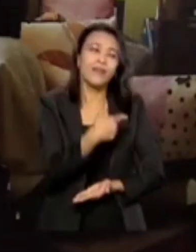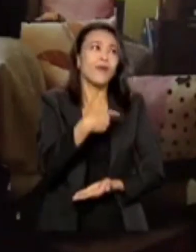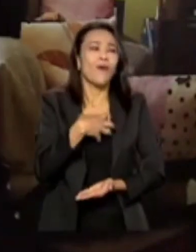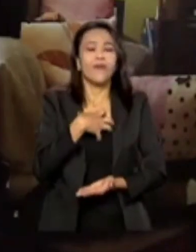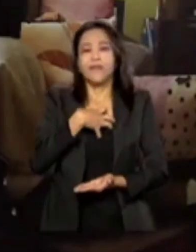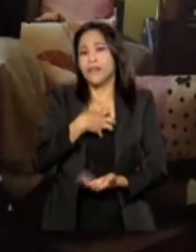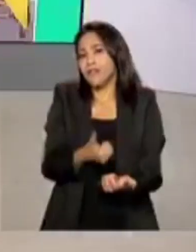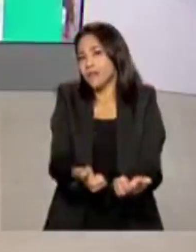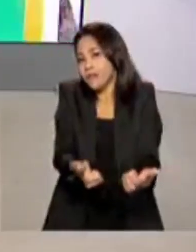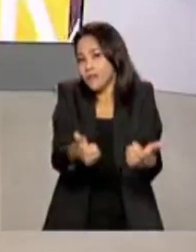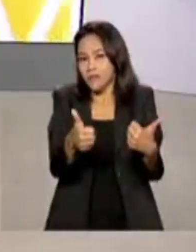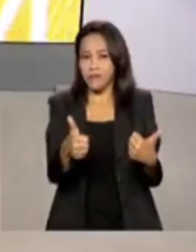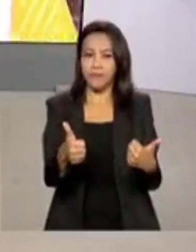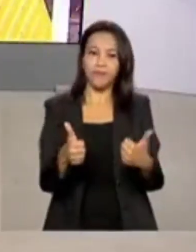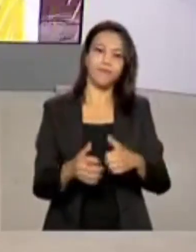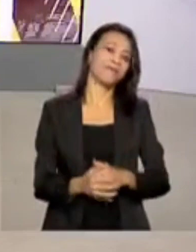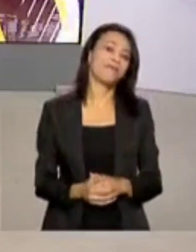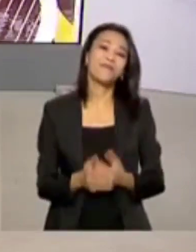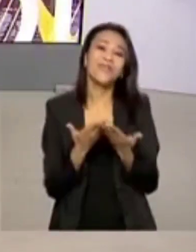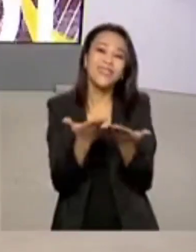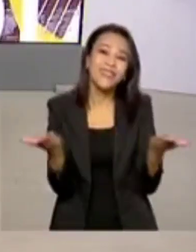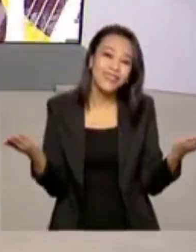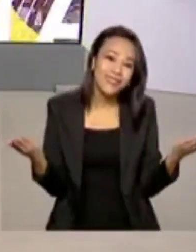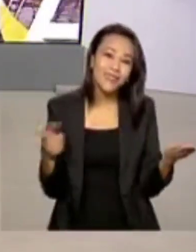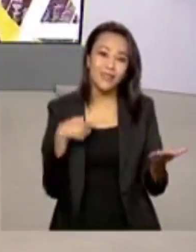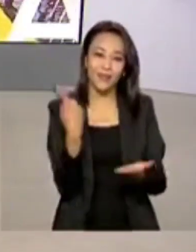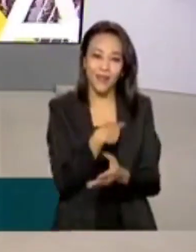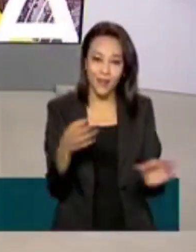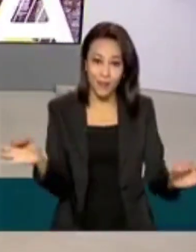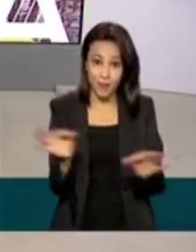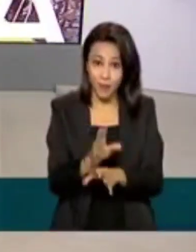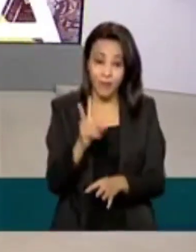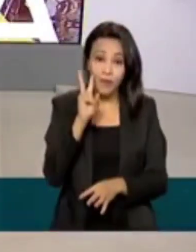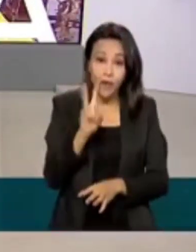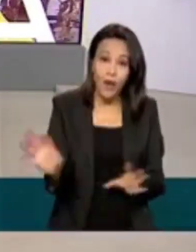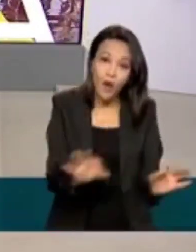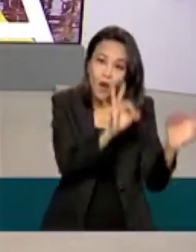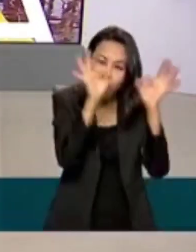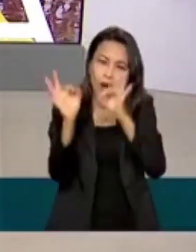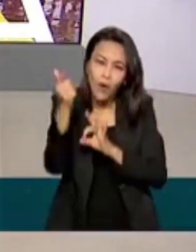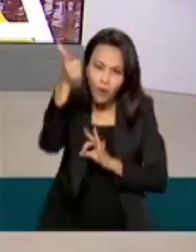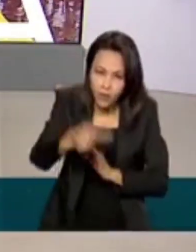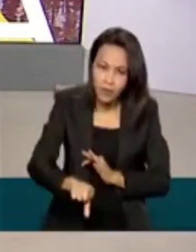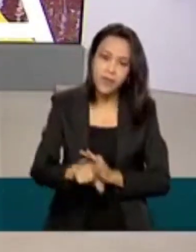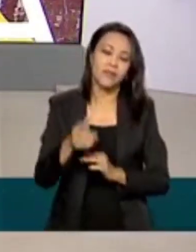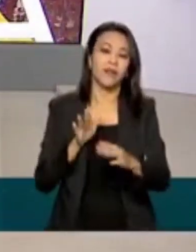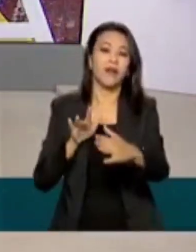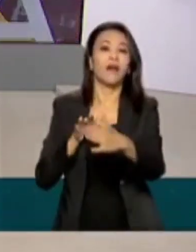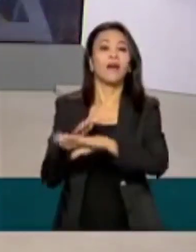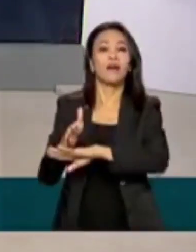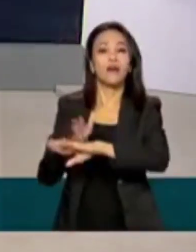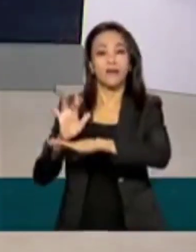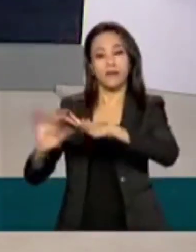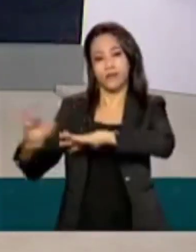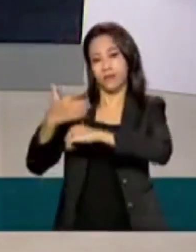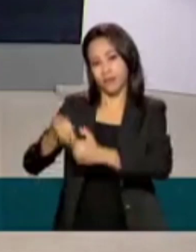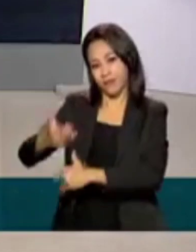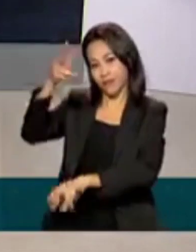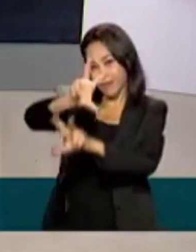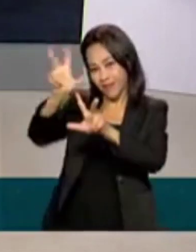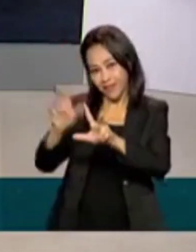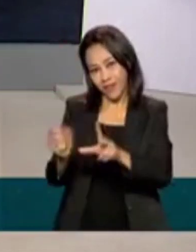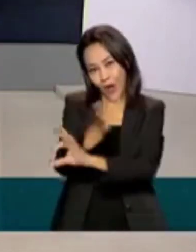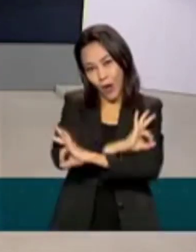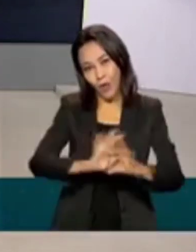muito melhor. É isso, a gente fica por aqui para rever as reportagens, acesse as redes sociais da TV Brasil. Uma